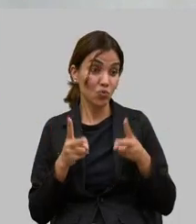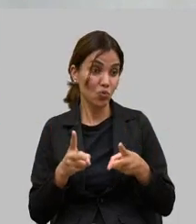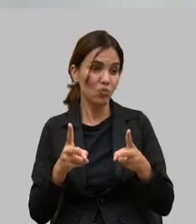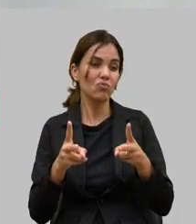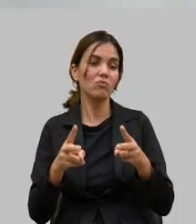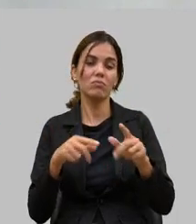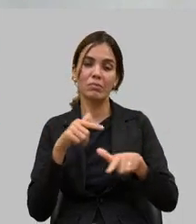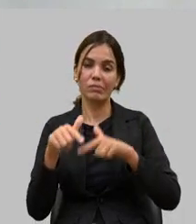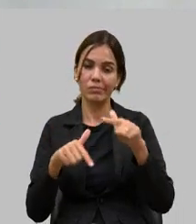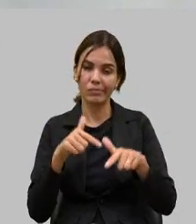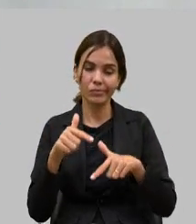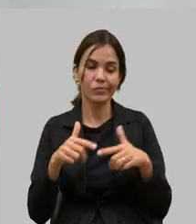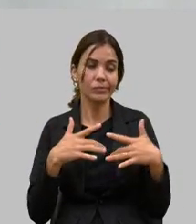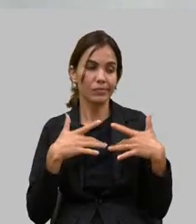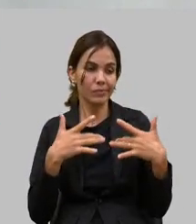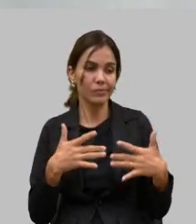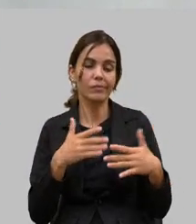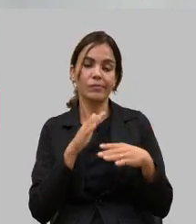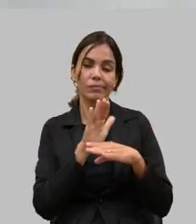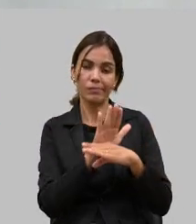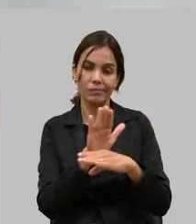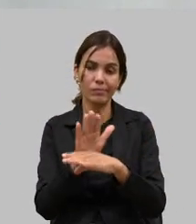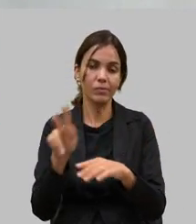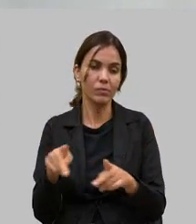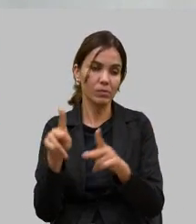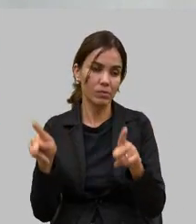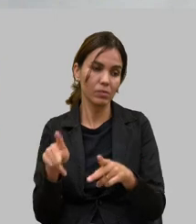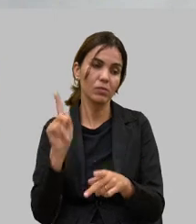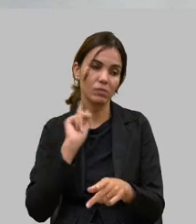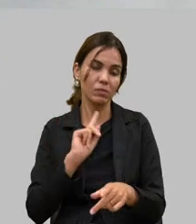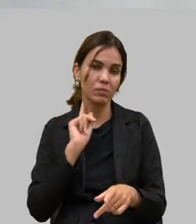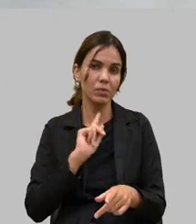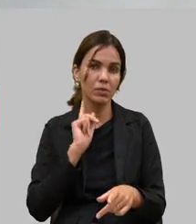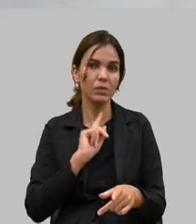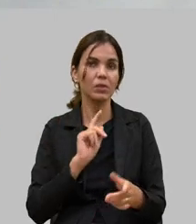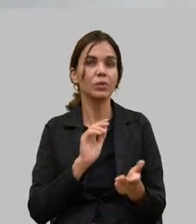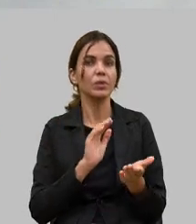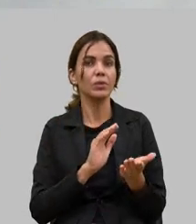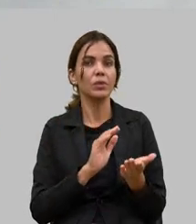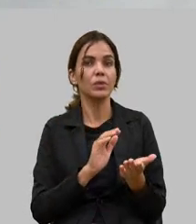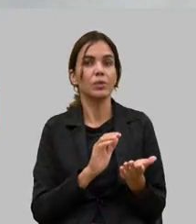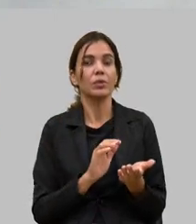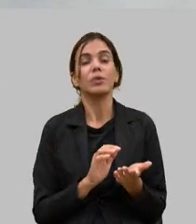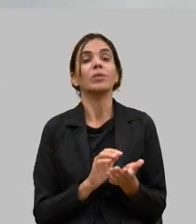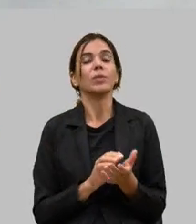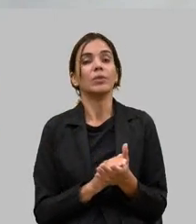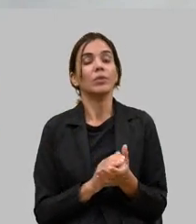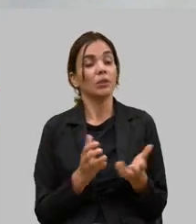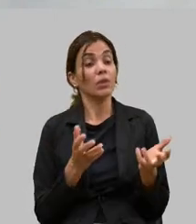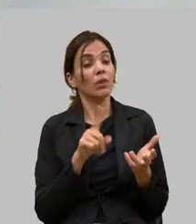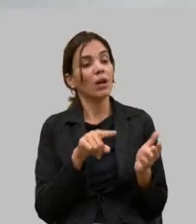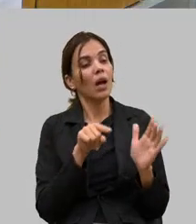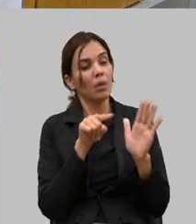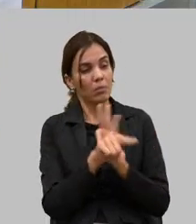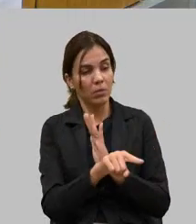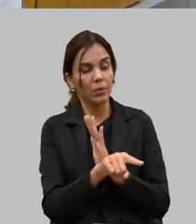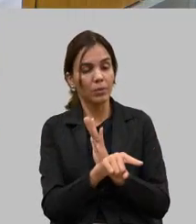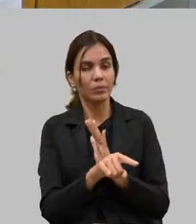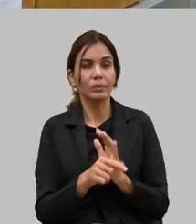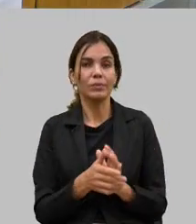dedicação com qualidade com sensibilidade então eu é esse o questionamento que eu tenho para te fazer e muito obrigado